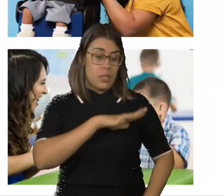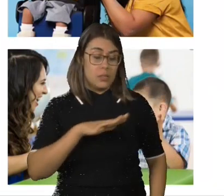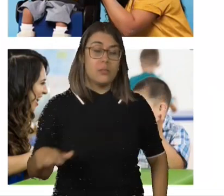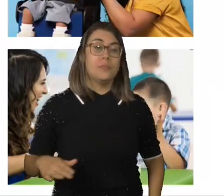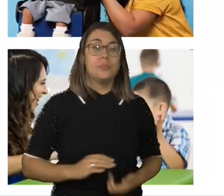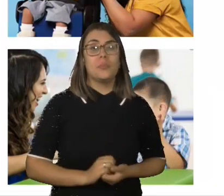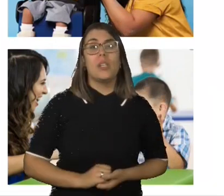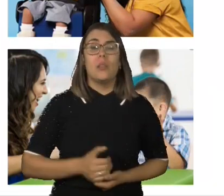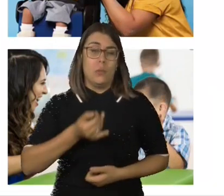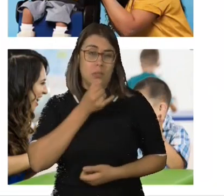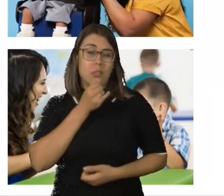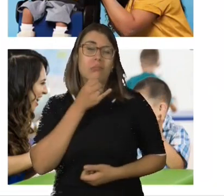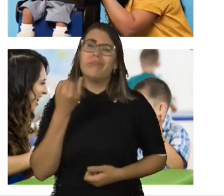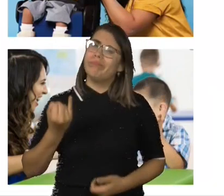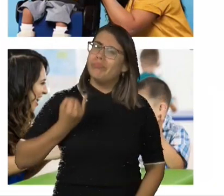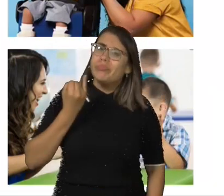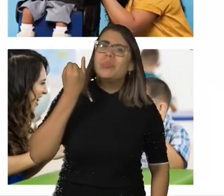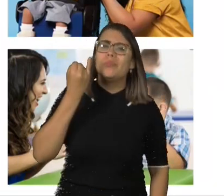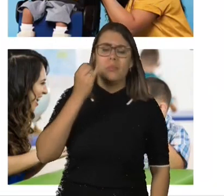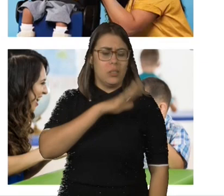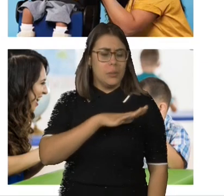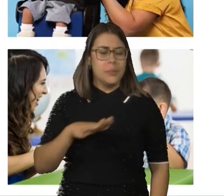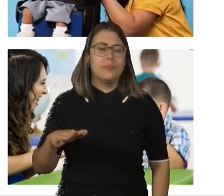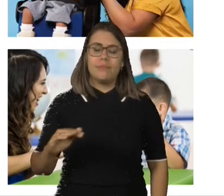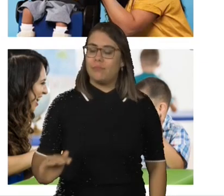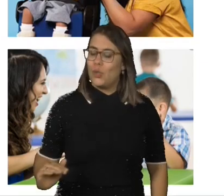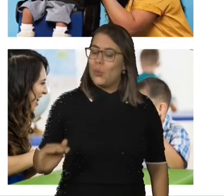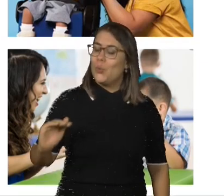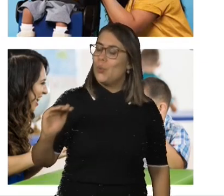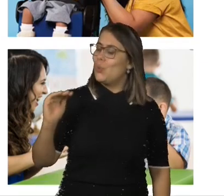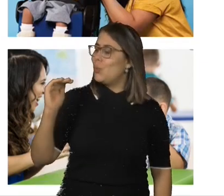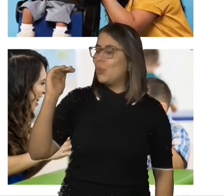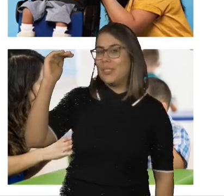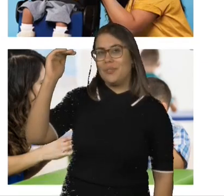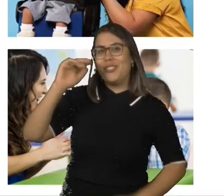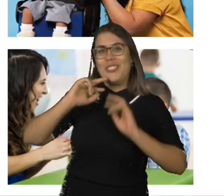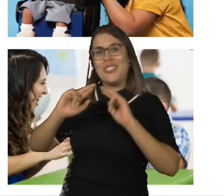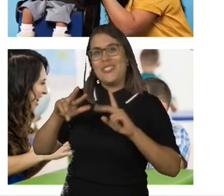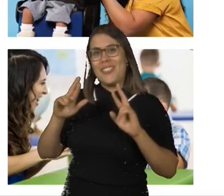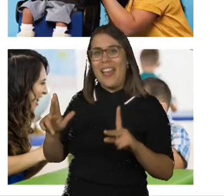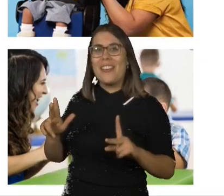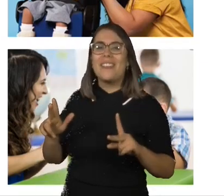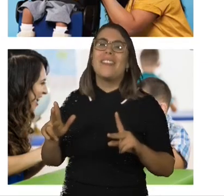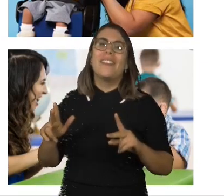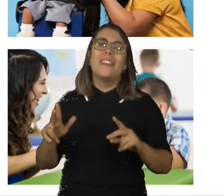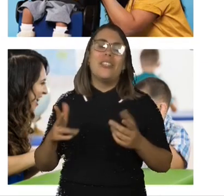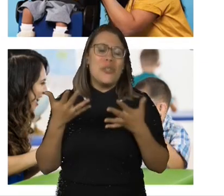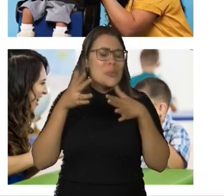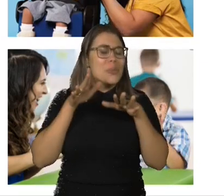Certo? Então, por isso é importante que as crianças cresçam num ambiente diverso, num ambiente